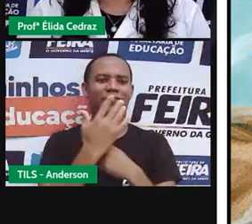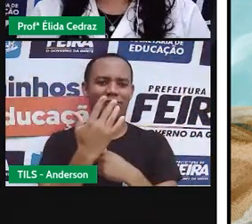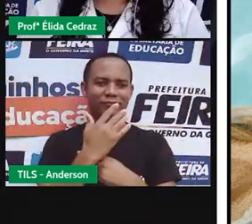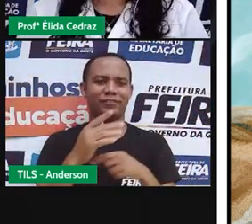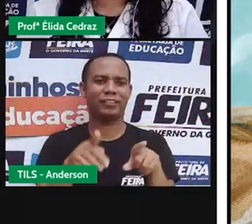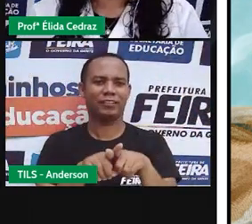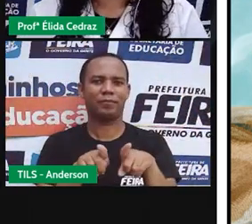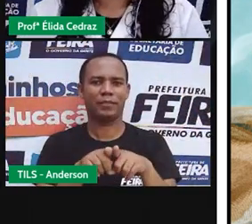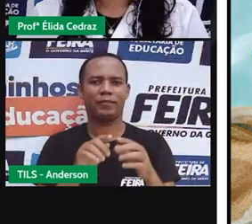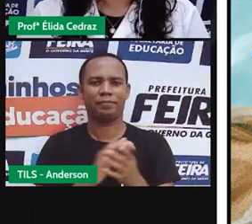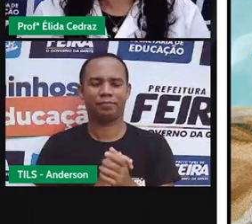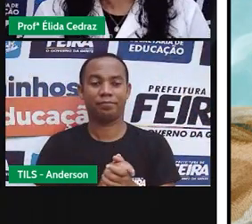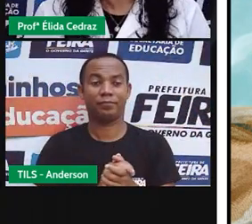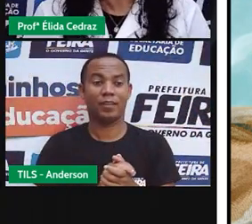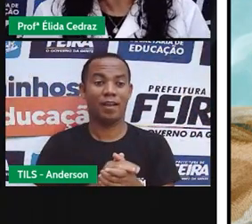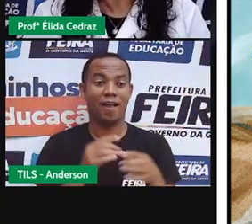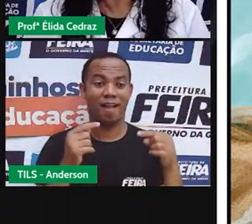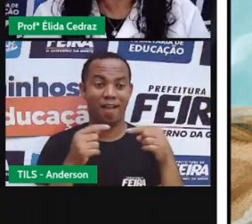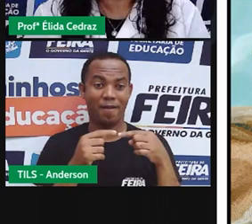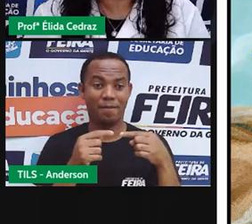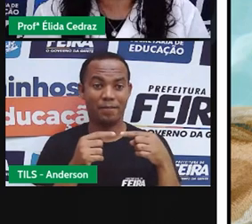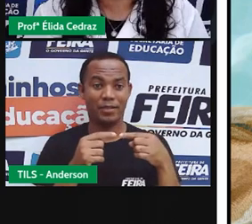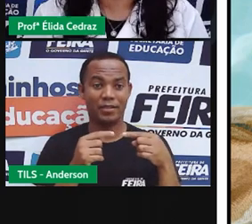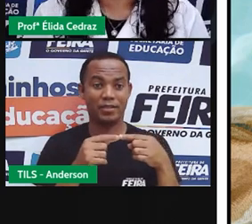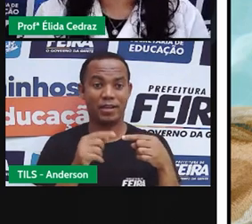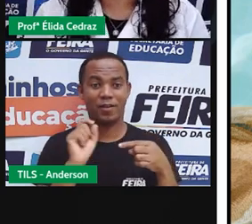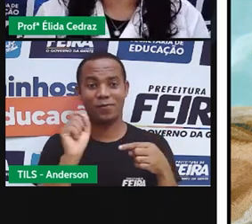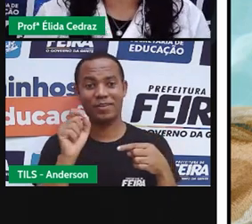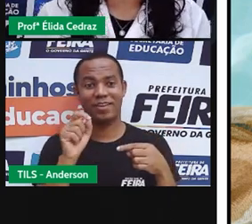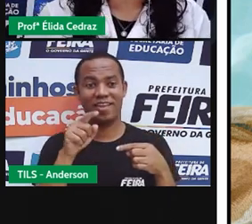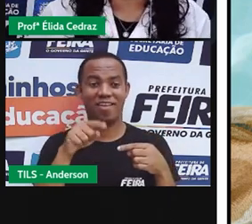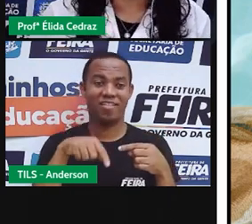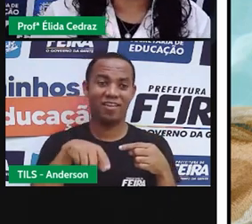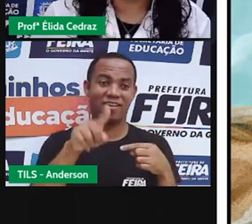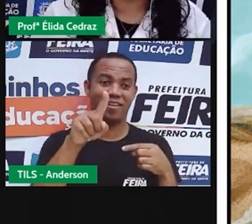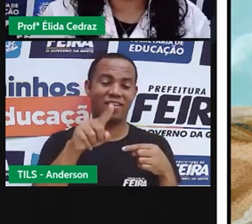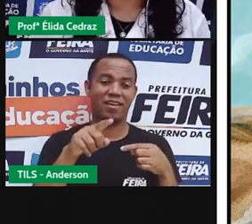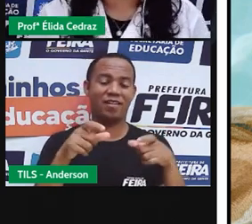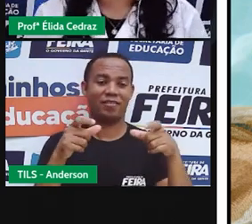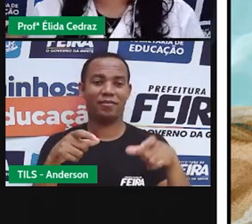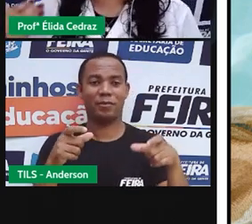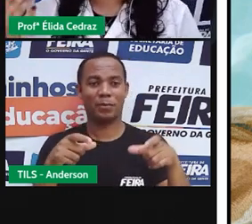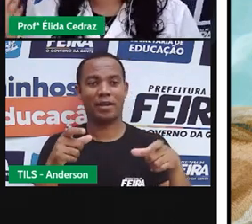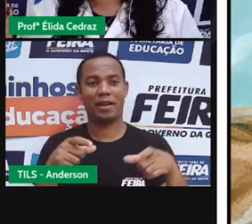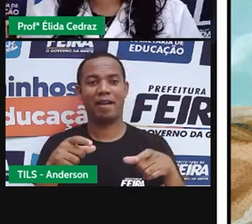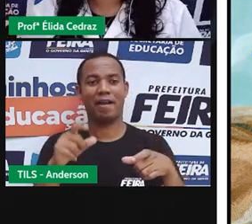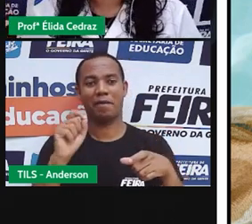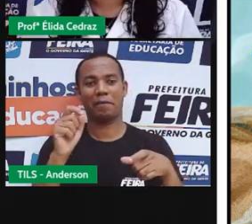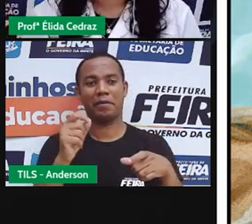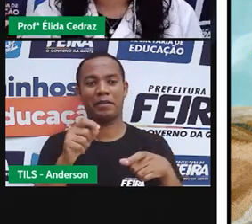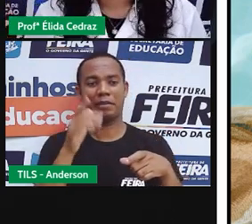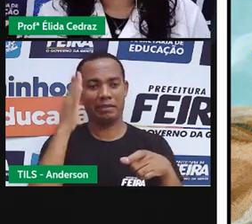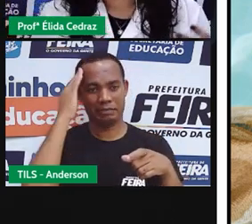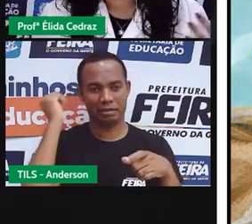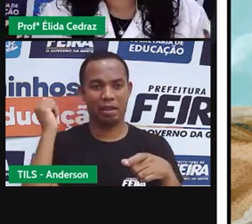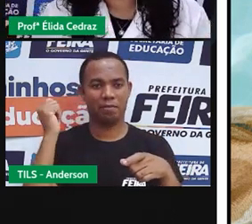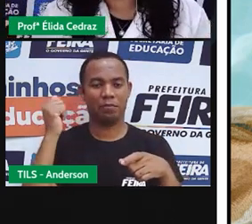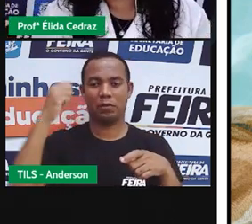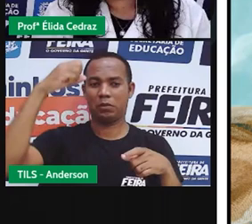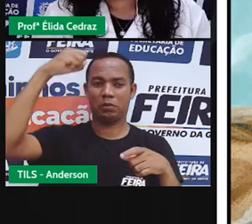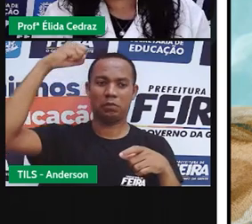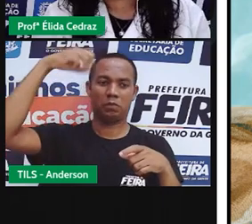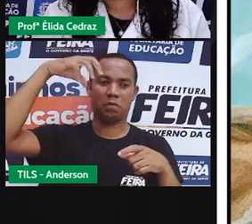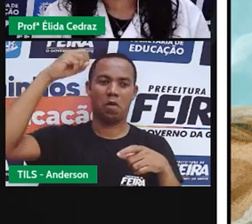Os frangos iam à praia, sabem que o sol é bom, é